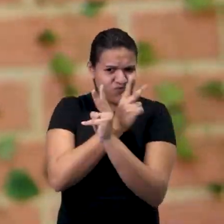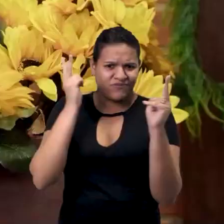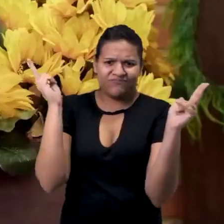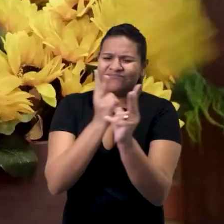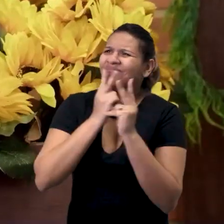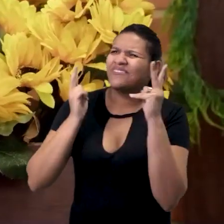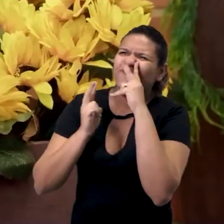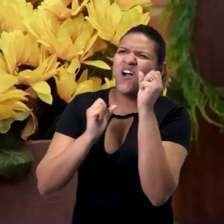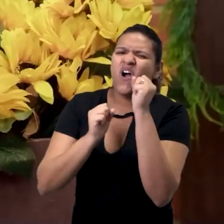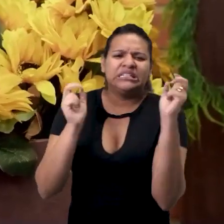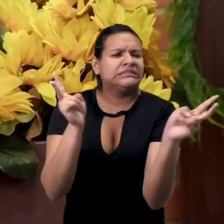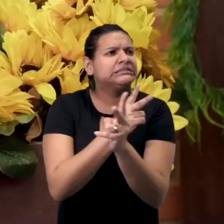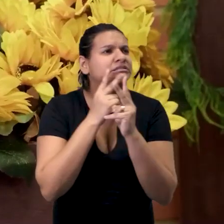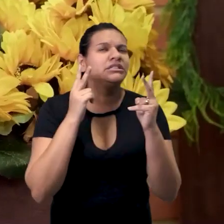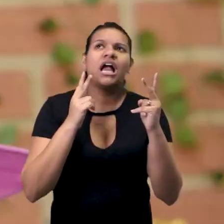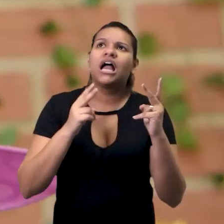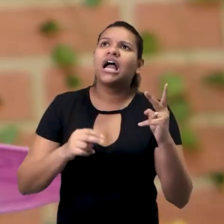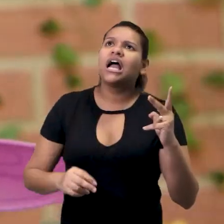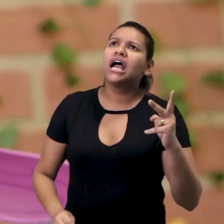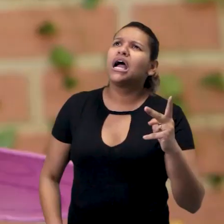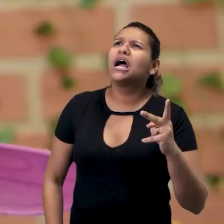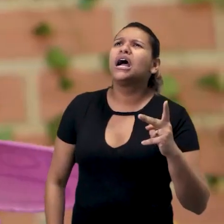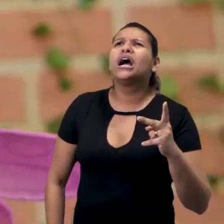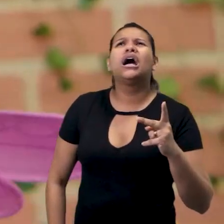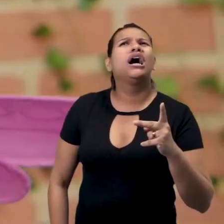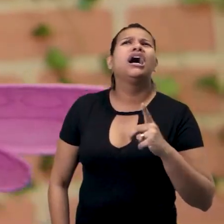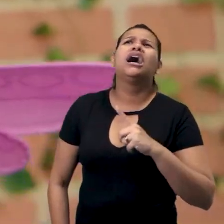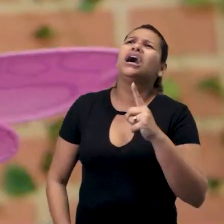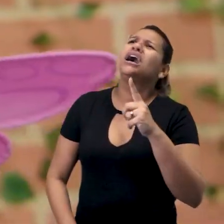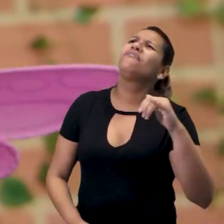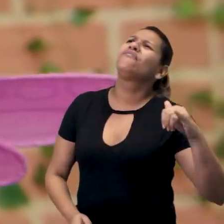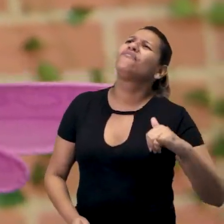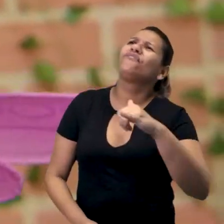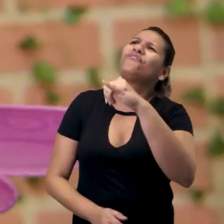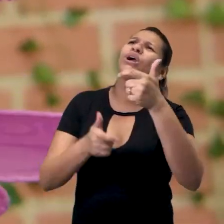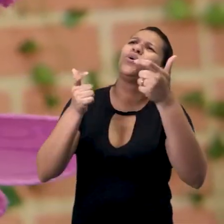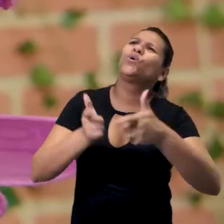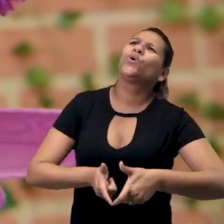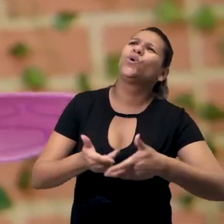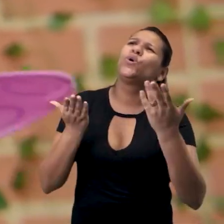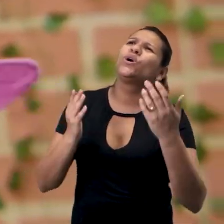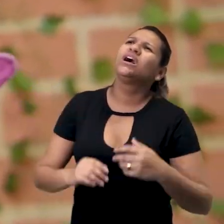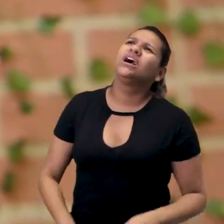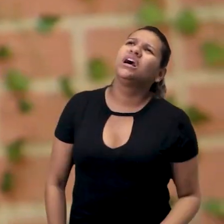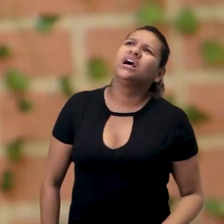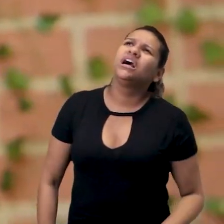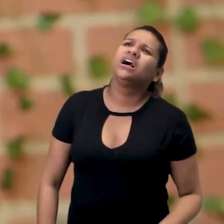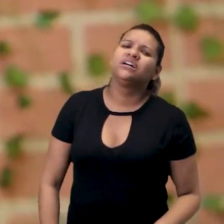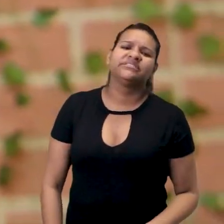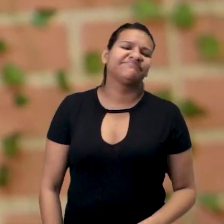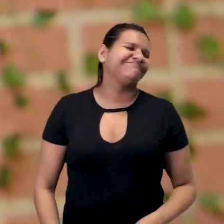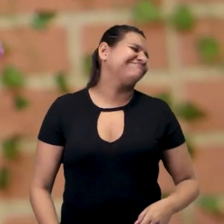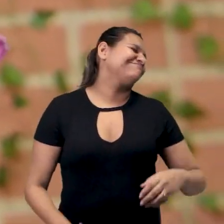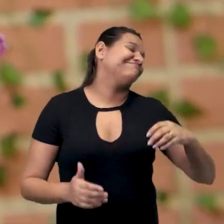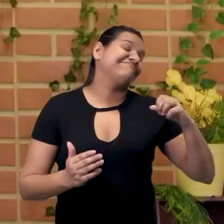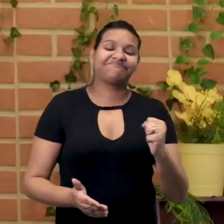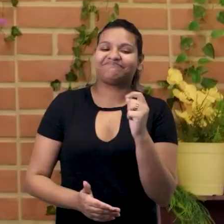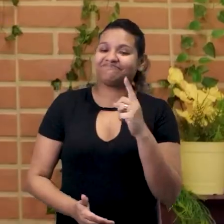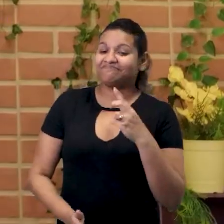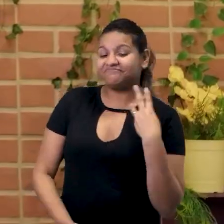olhos com as mãos. As flores balançam com o vento. Ai, pra onde será que foi parar o aviãozinho?